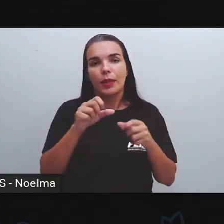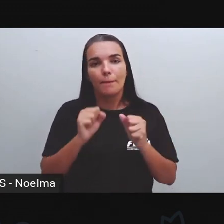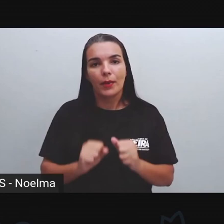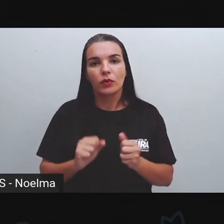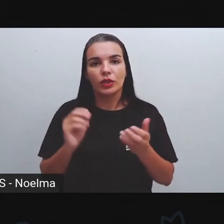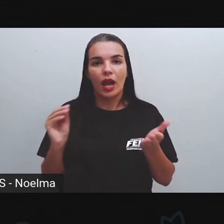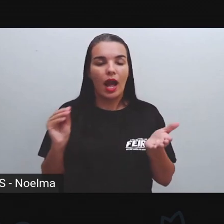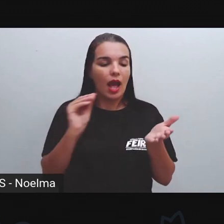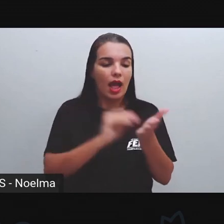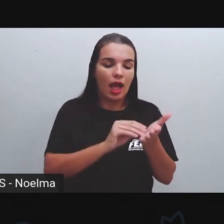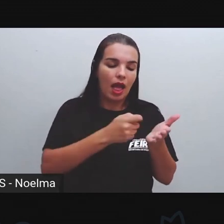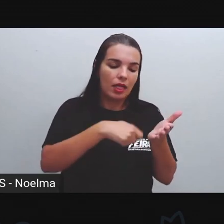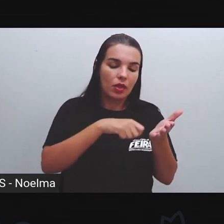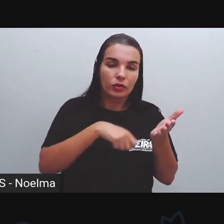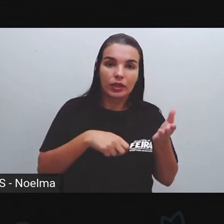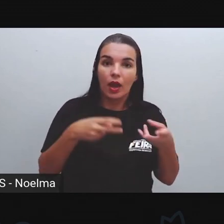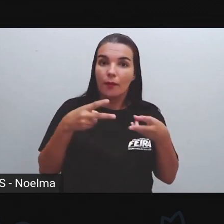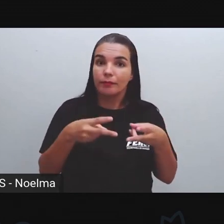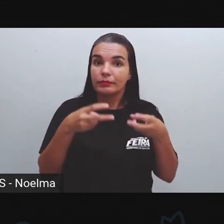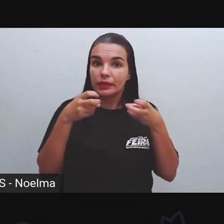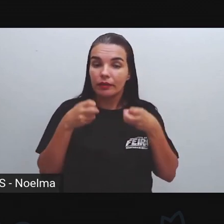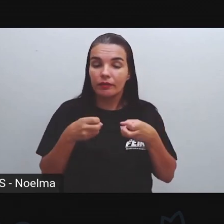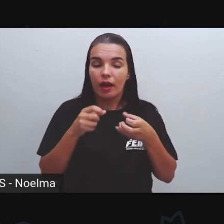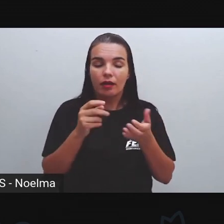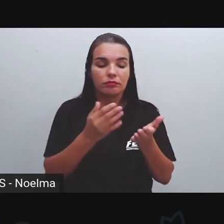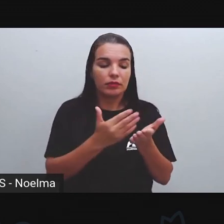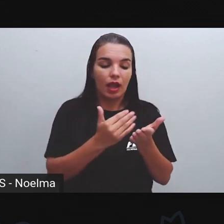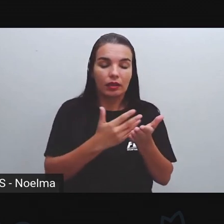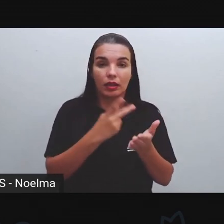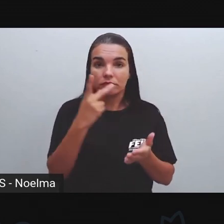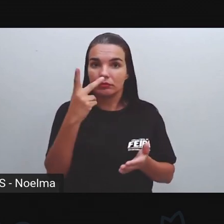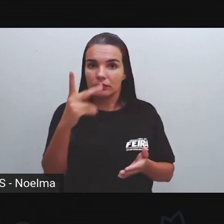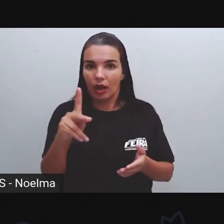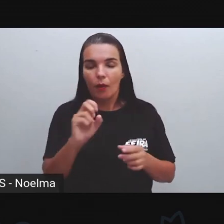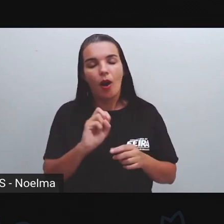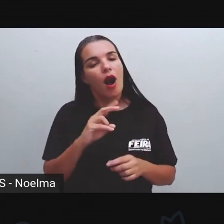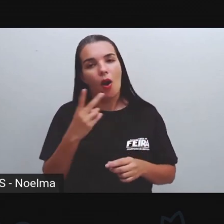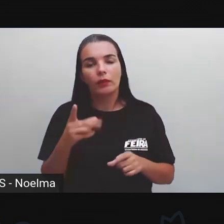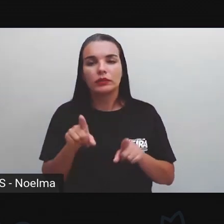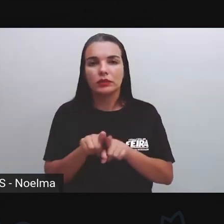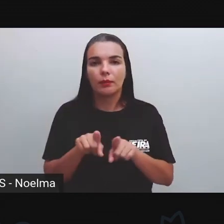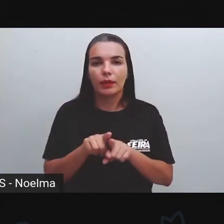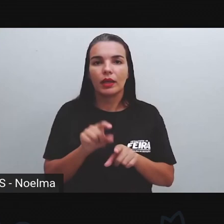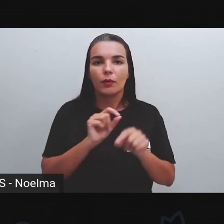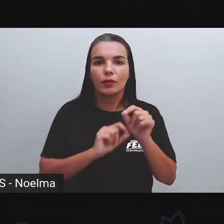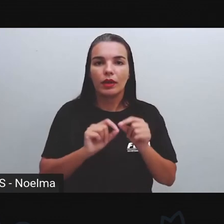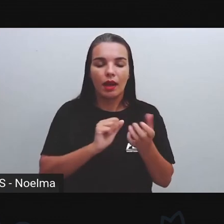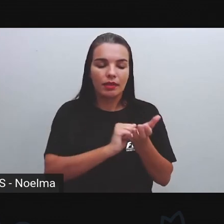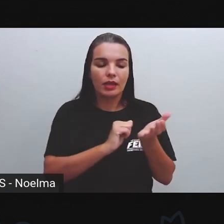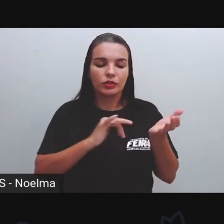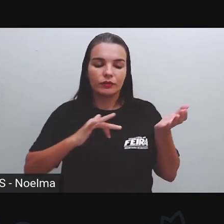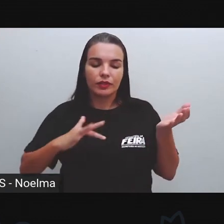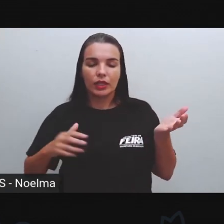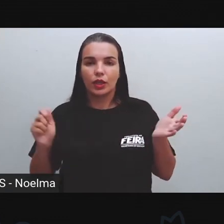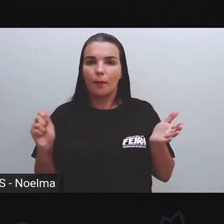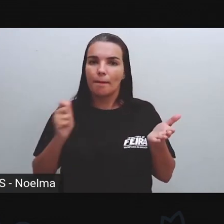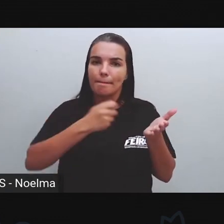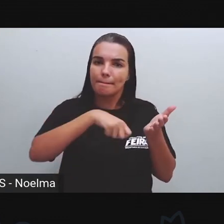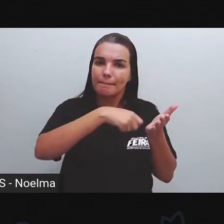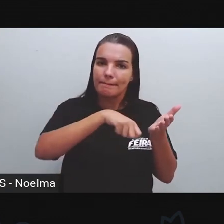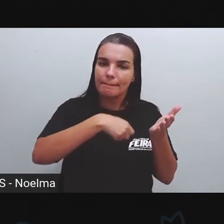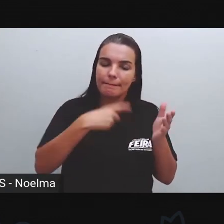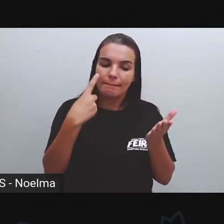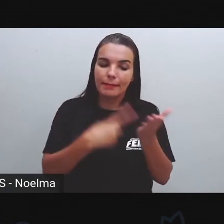vocês podem estar fazendo essas observações no caderno de vocês, ou então, na própria atividade, para quando